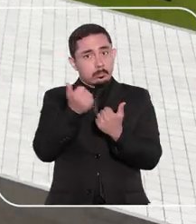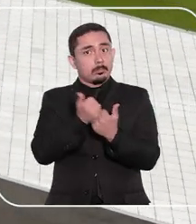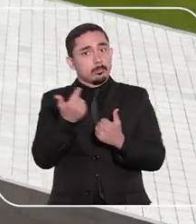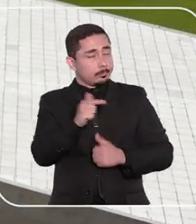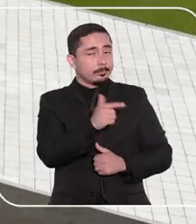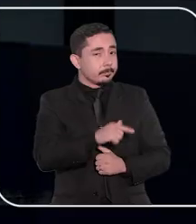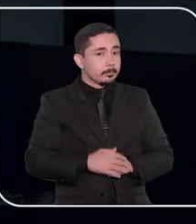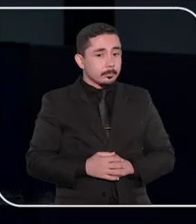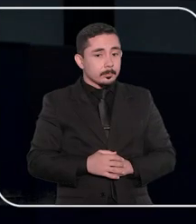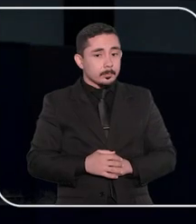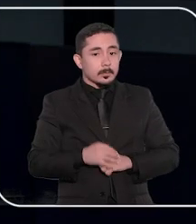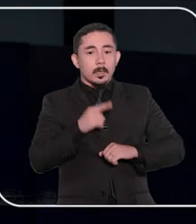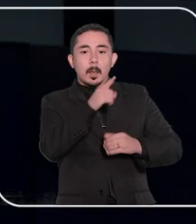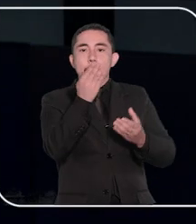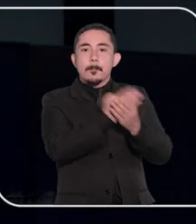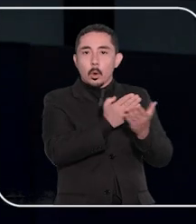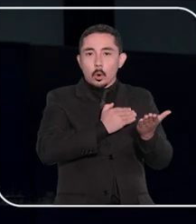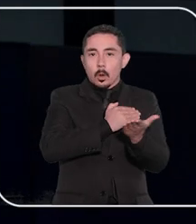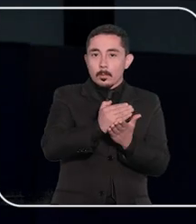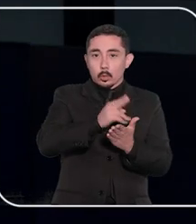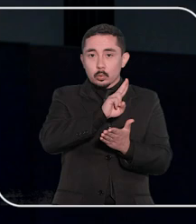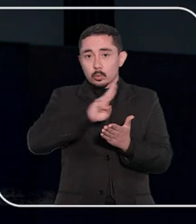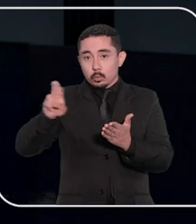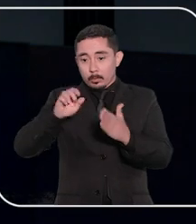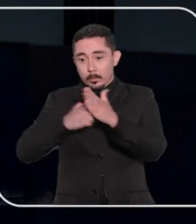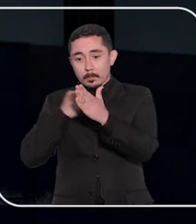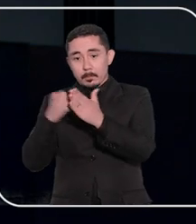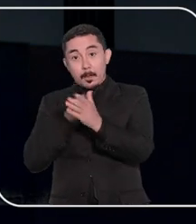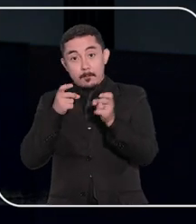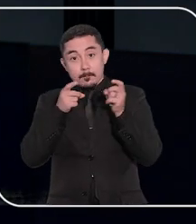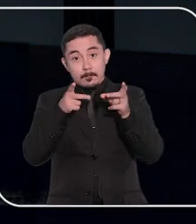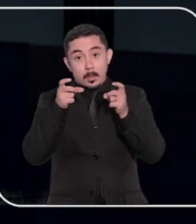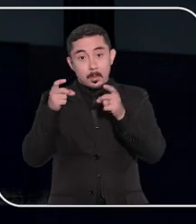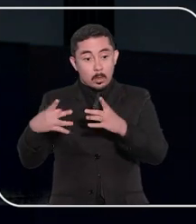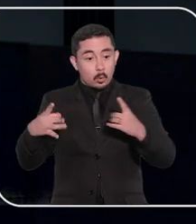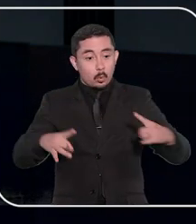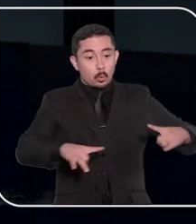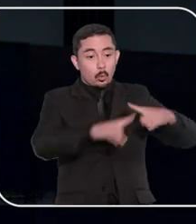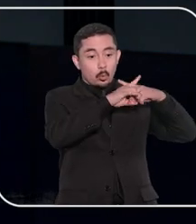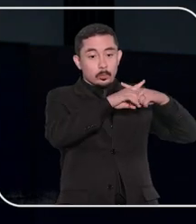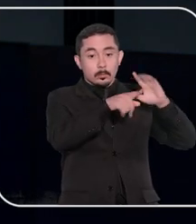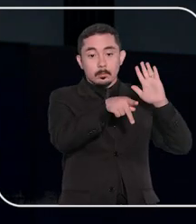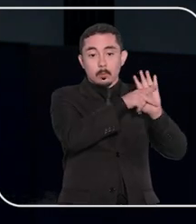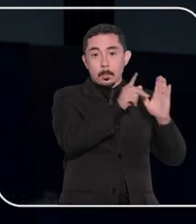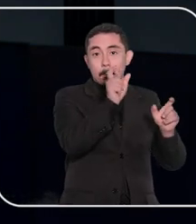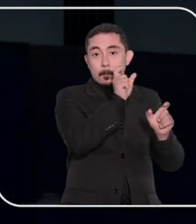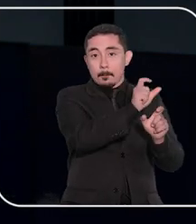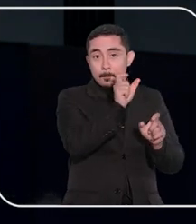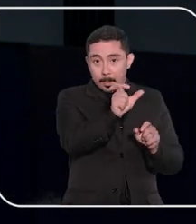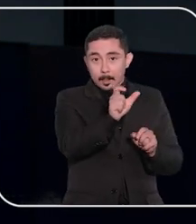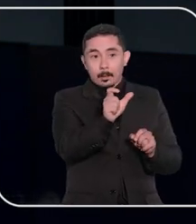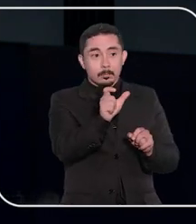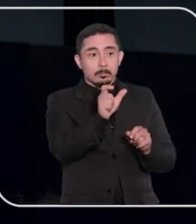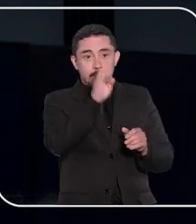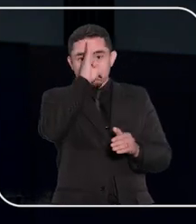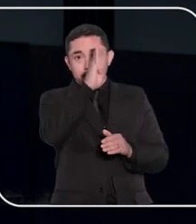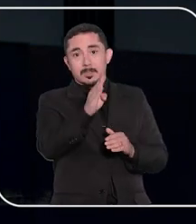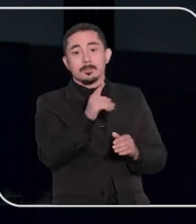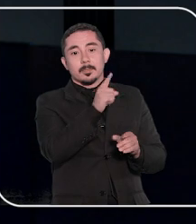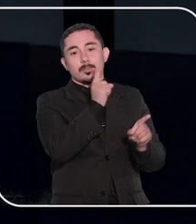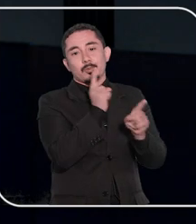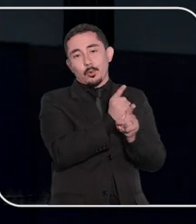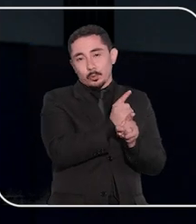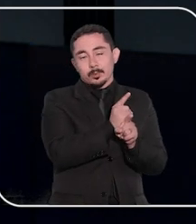patrocinados. O caso teve início quando o nome de uma empresa foi vendido para uma concorrente como palavra-chave na